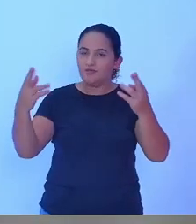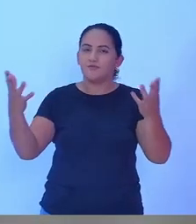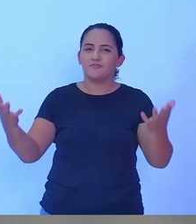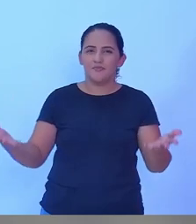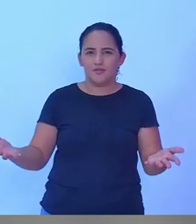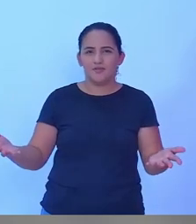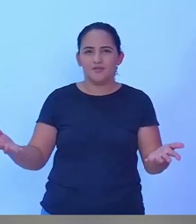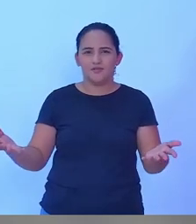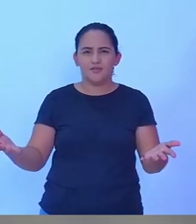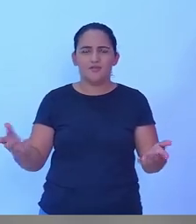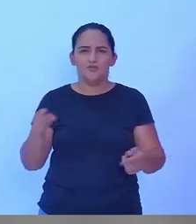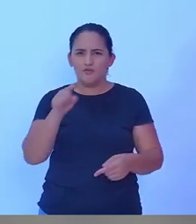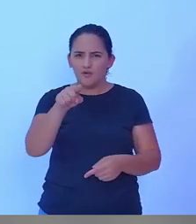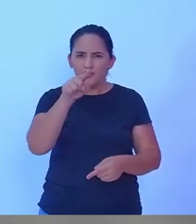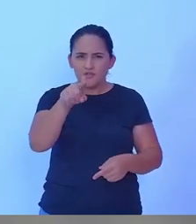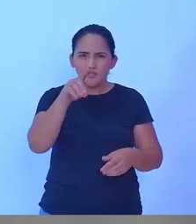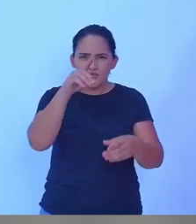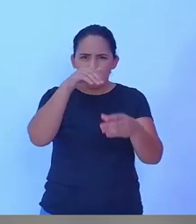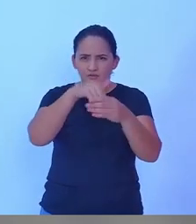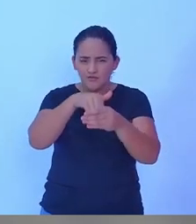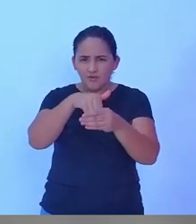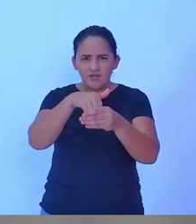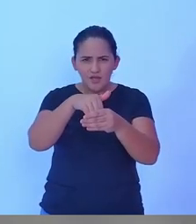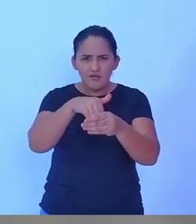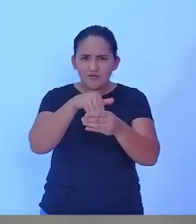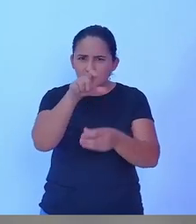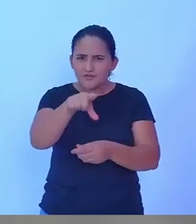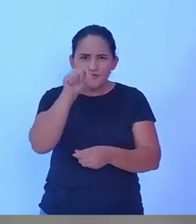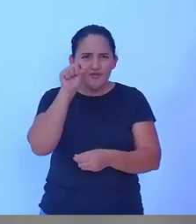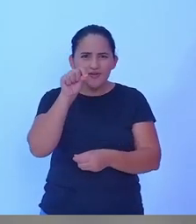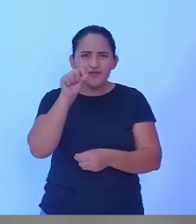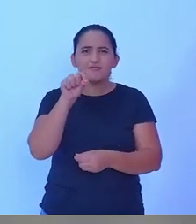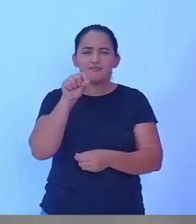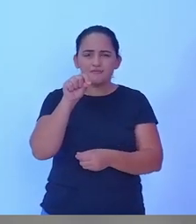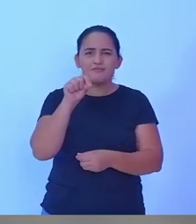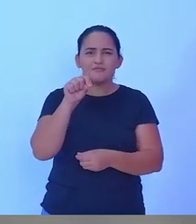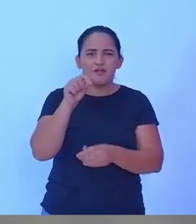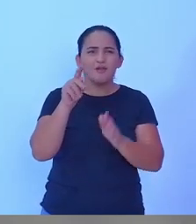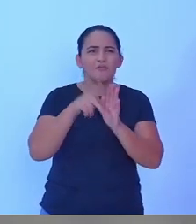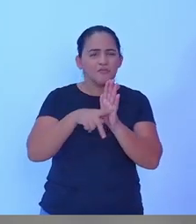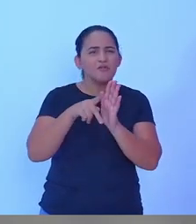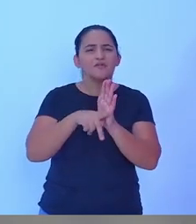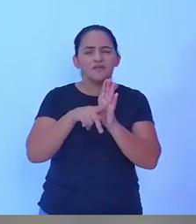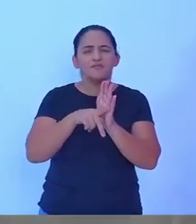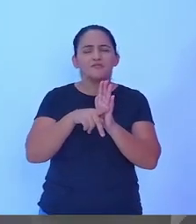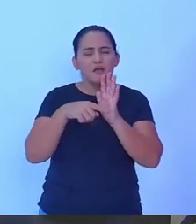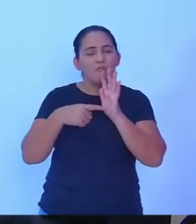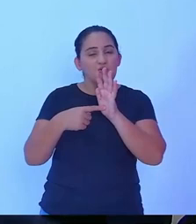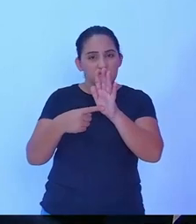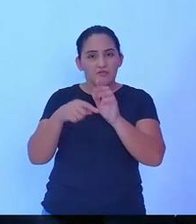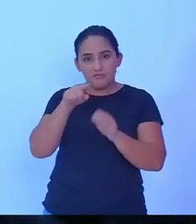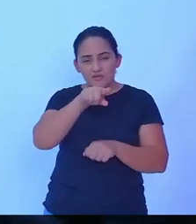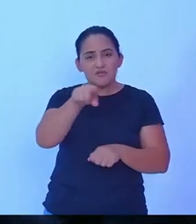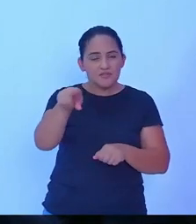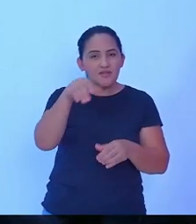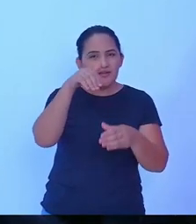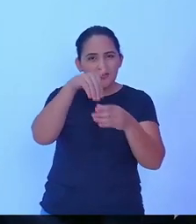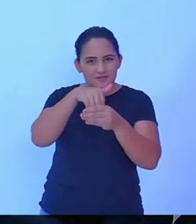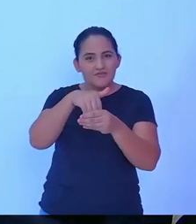é que decide como você vai votar esse projeto era esse mostrar para você eleitor